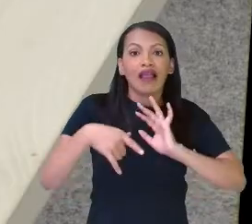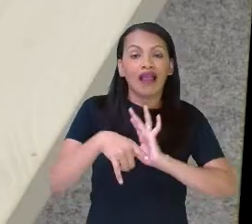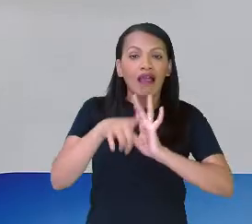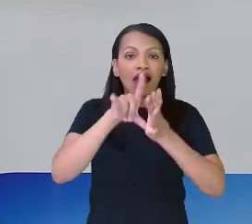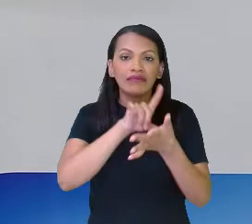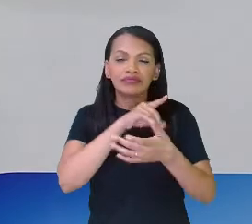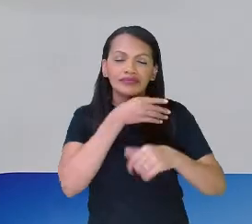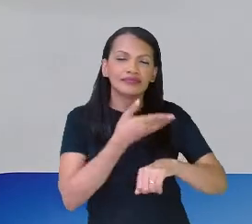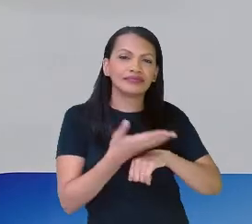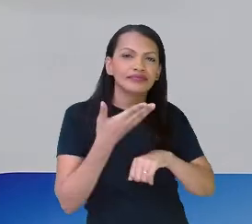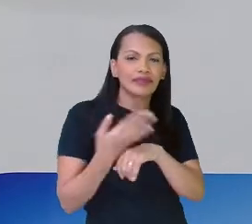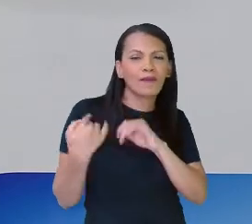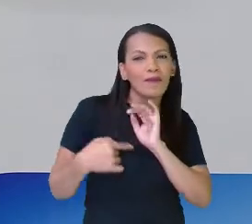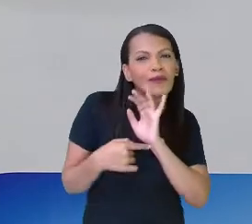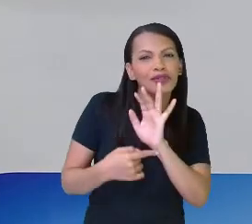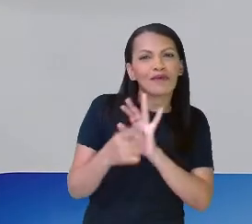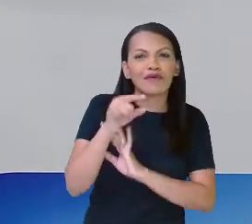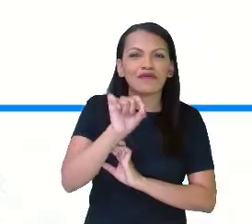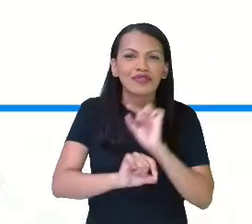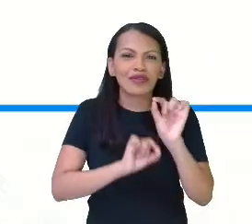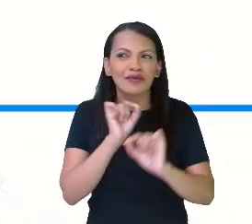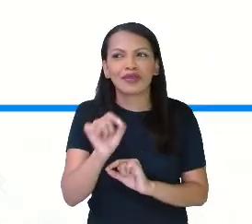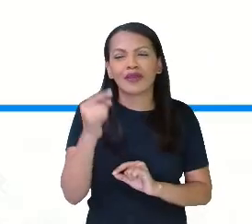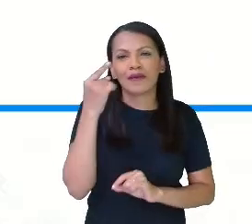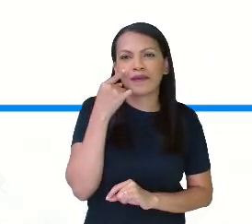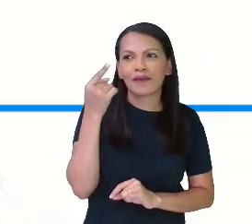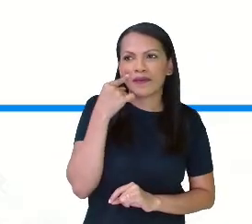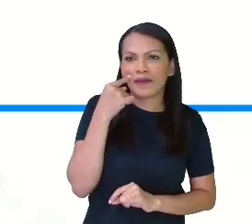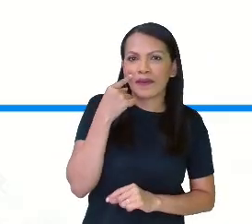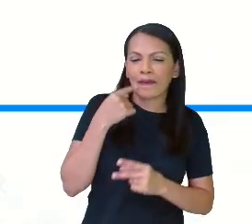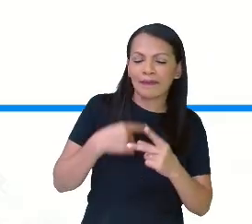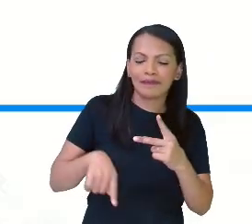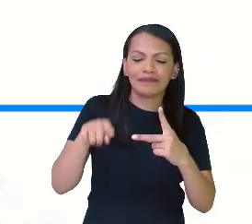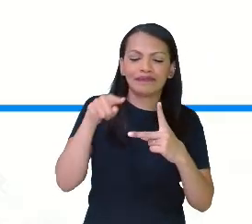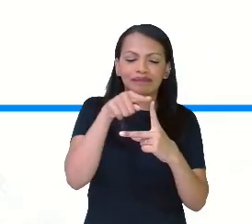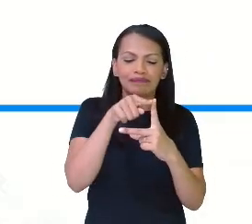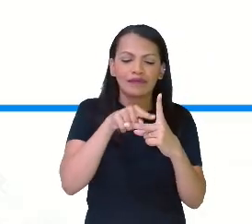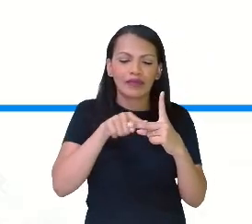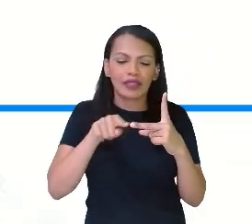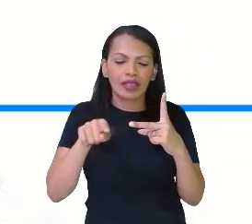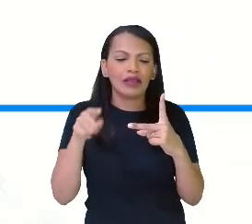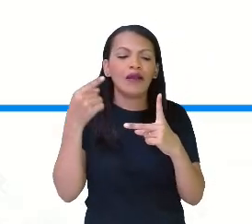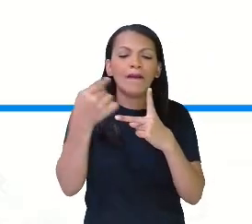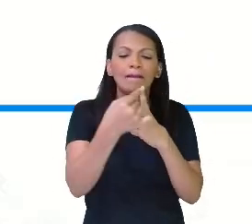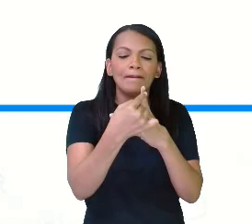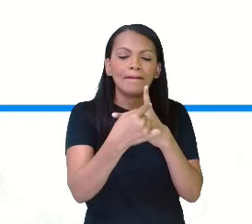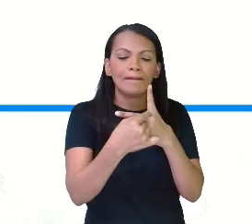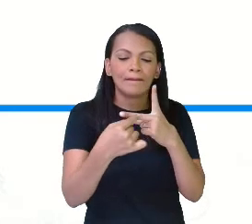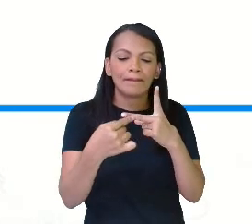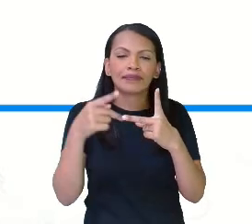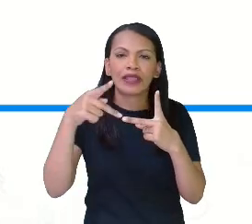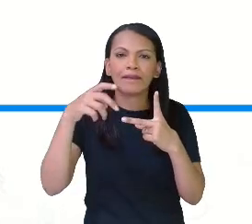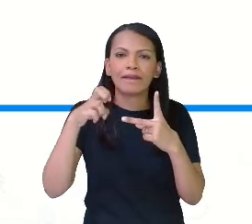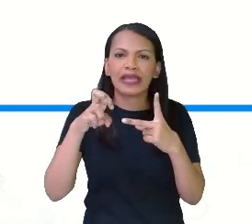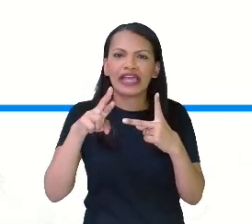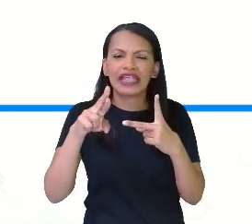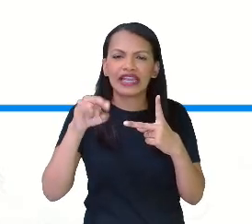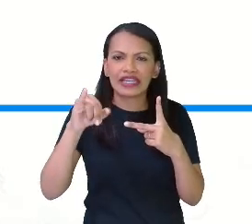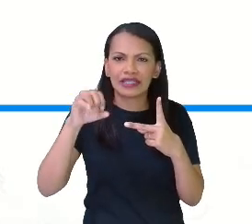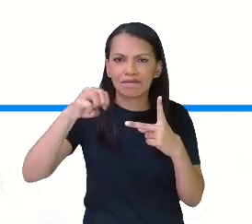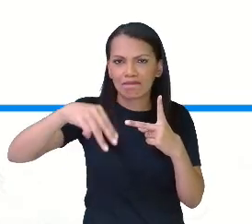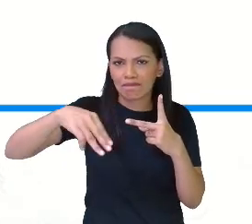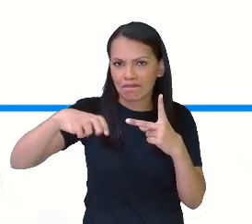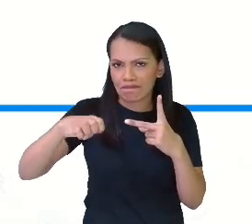na prática, eu quero mostrar para vocês que o perímetro, o perímetro não, a área, né, que é a parte de dentro, a área, ela,